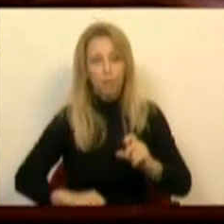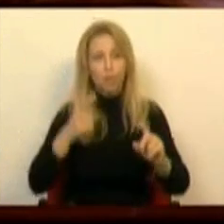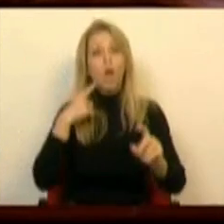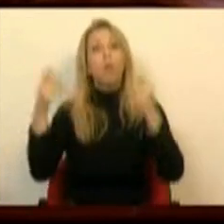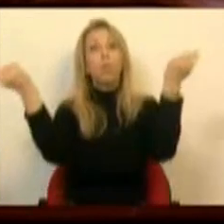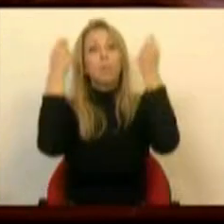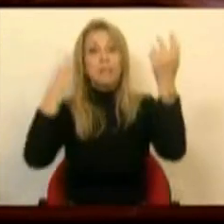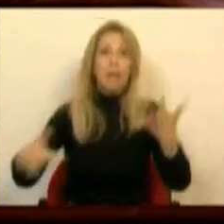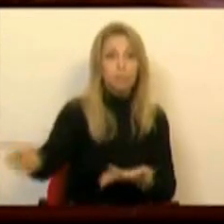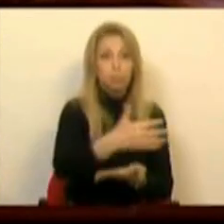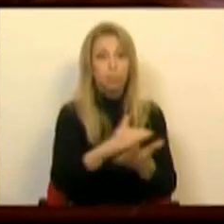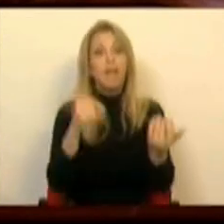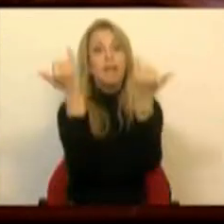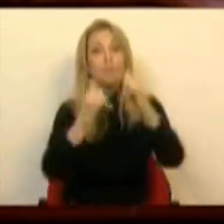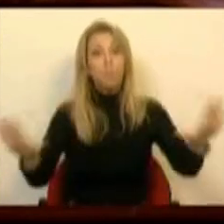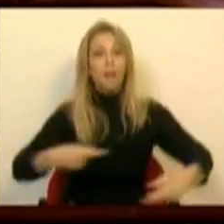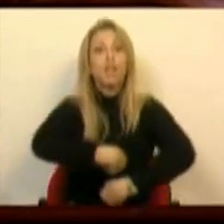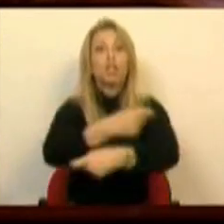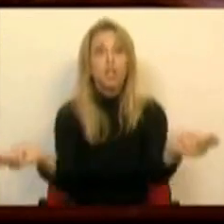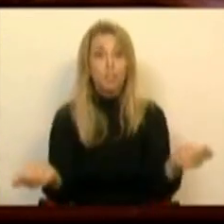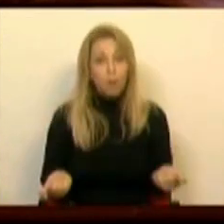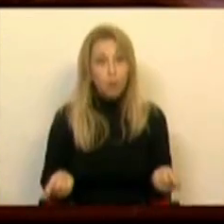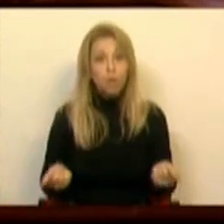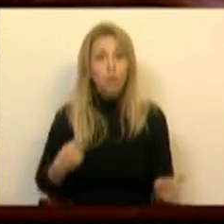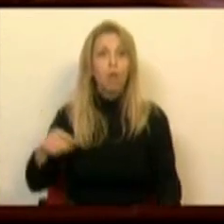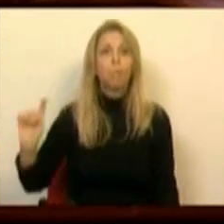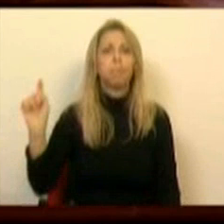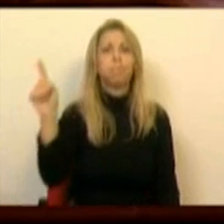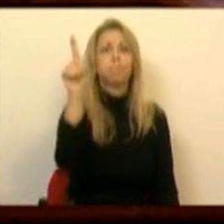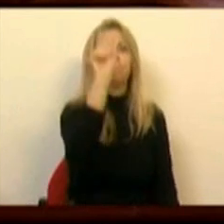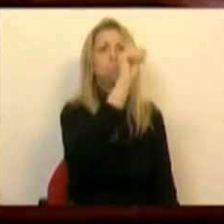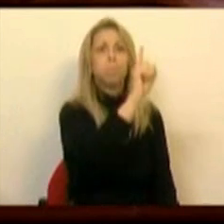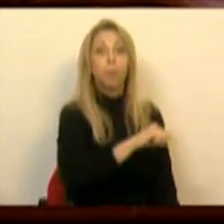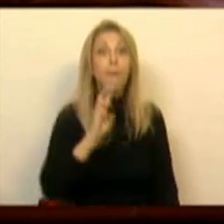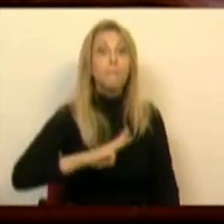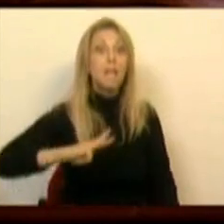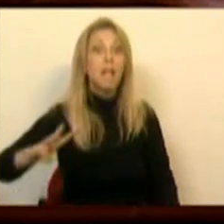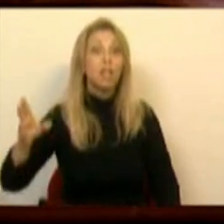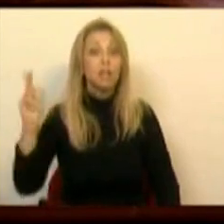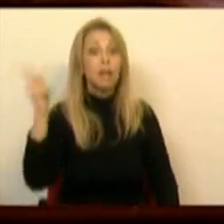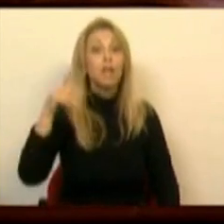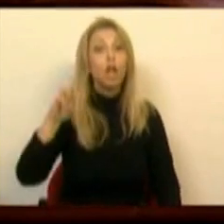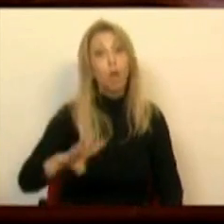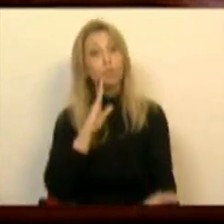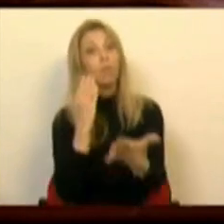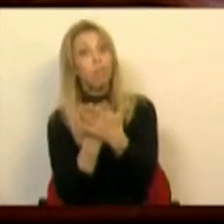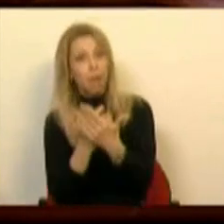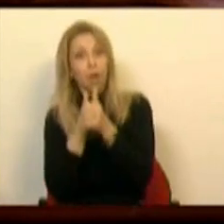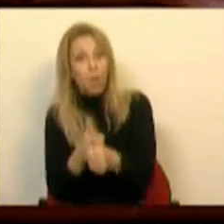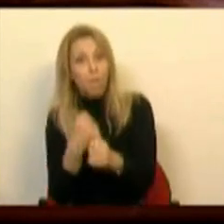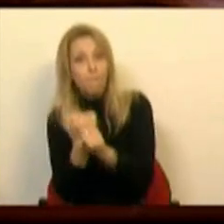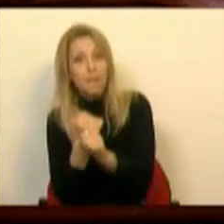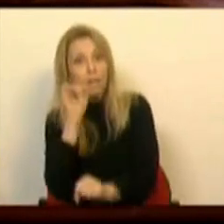publicidade, informáticos e distribuidores, a calcorrear milhares de quilómetros para honrar a sua missão. Não